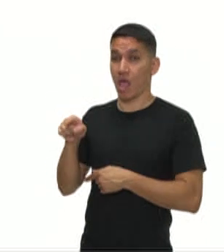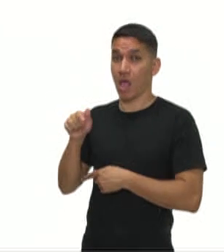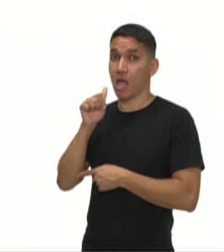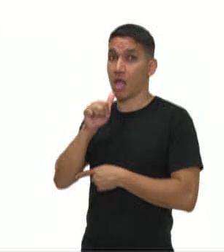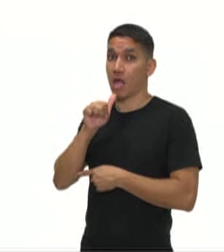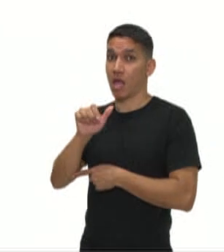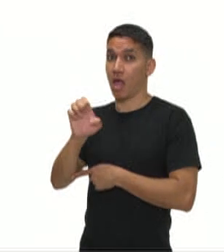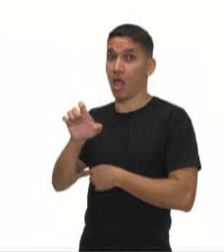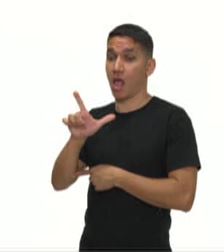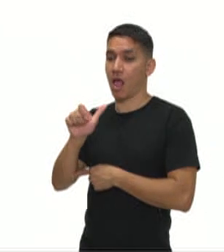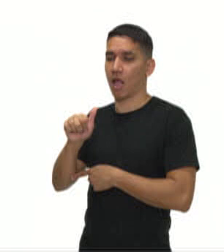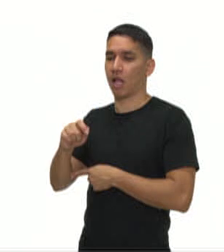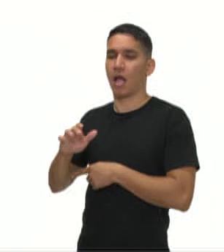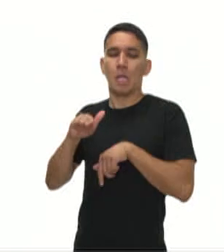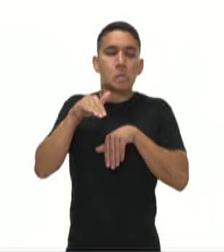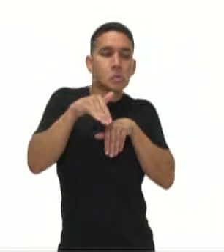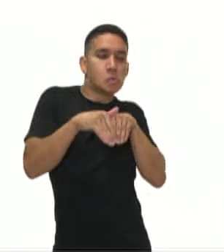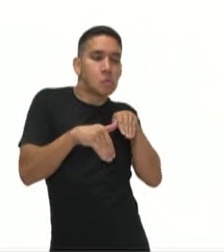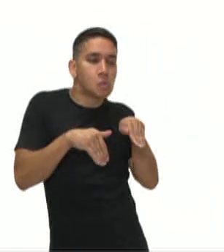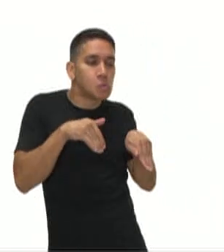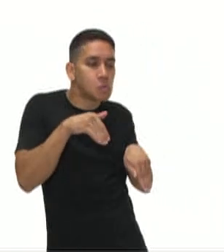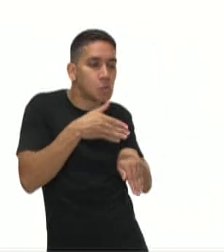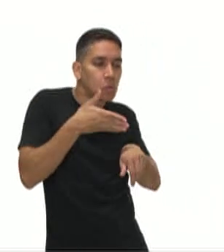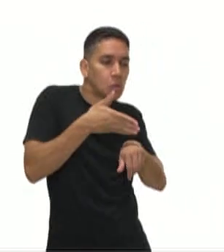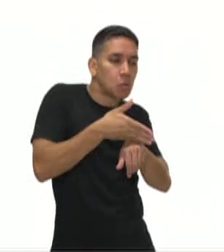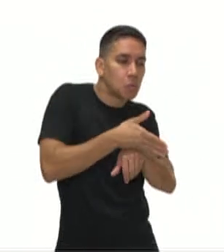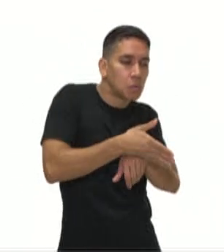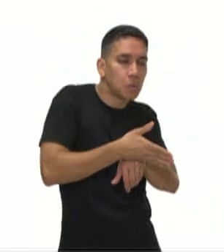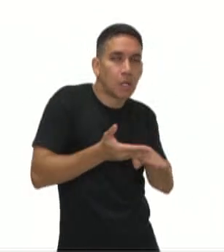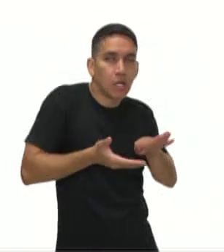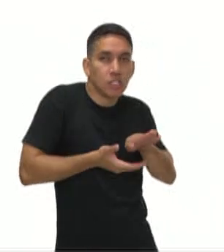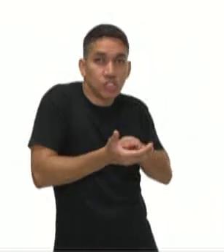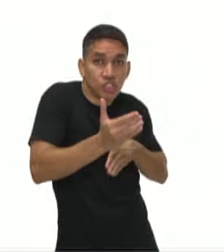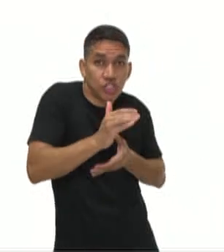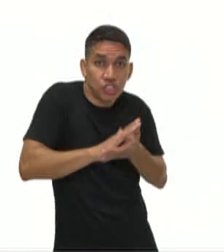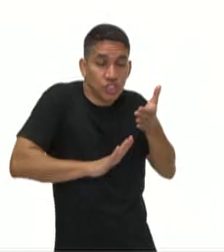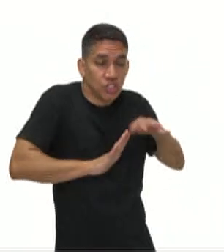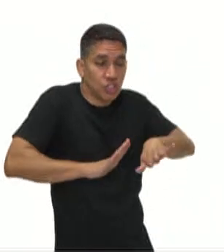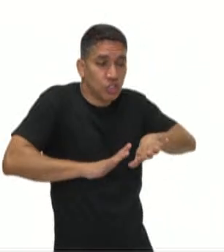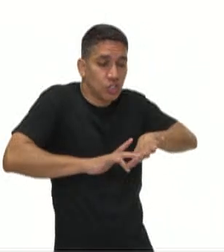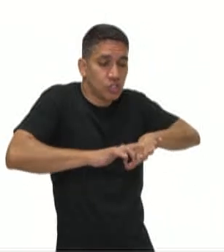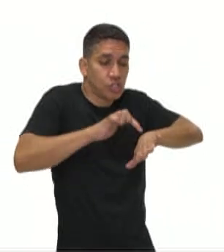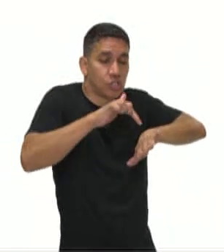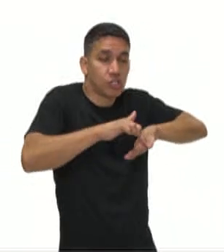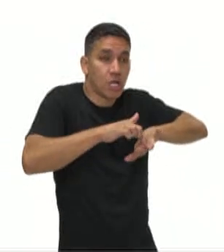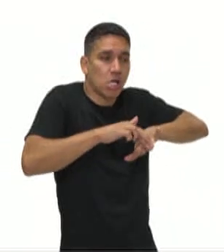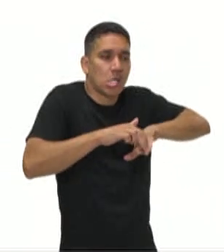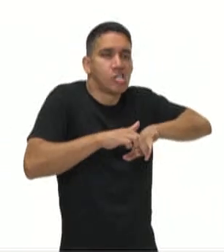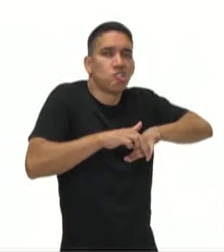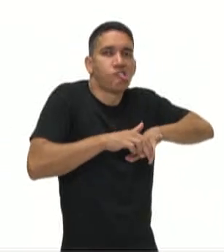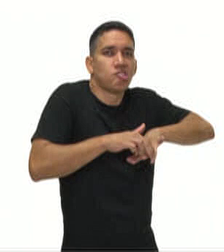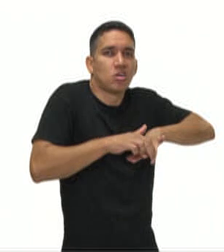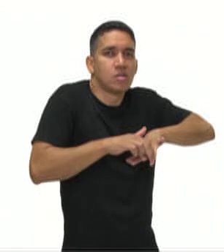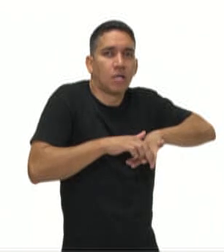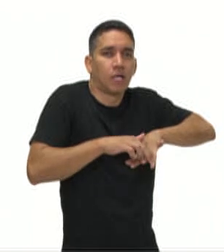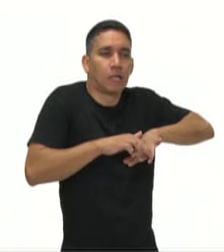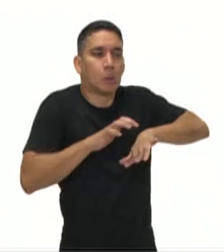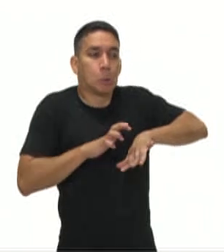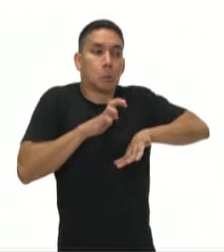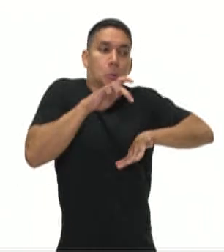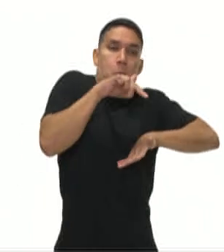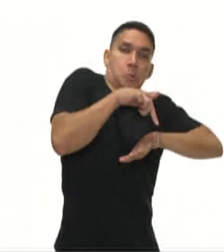dos pés. Tirou os sapatos para subir a escada. O terceiro degrau rangia. Pulou-o,